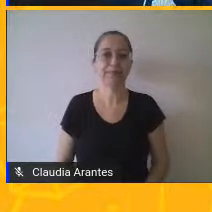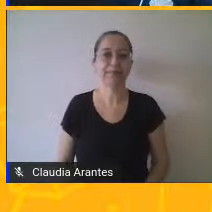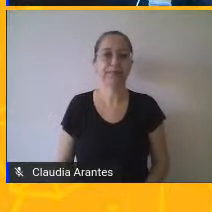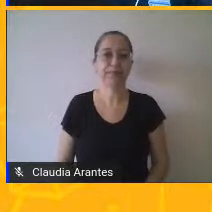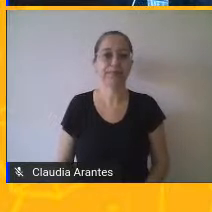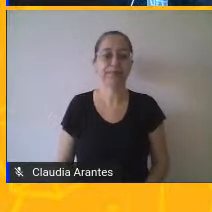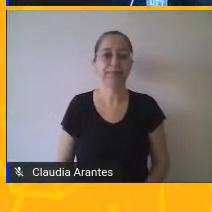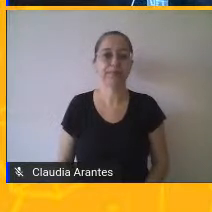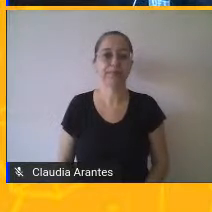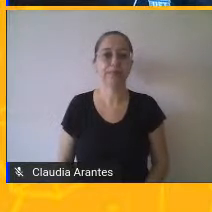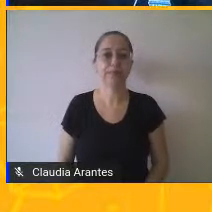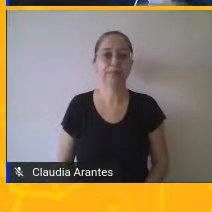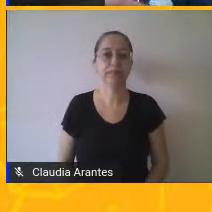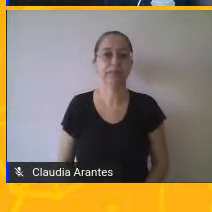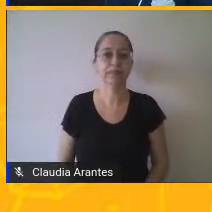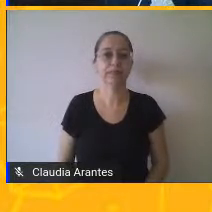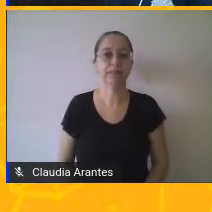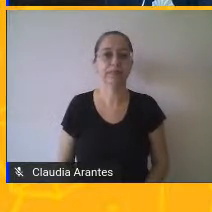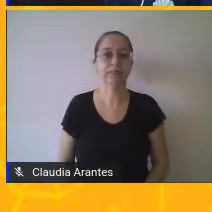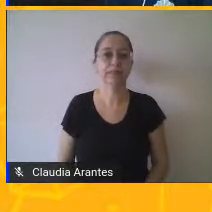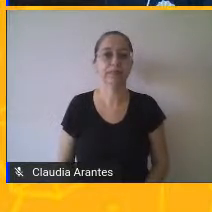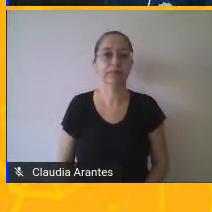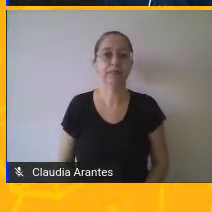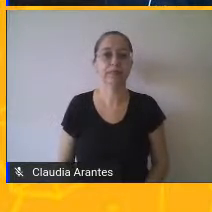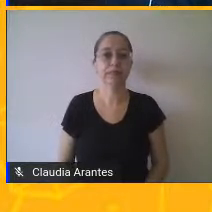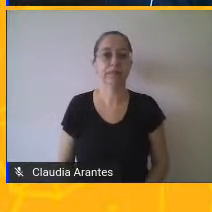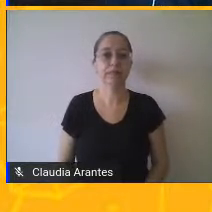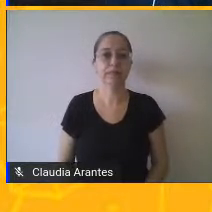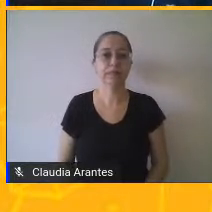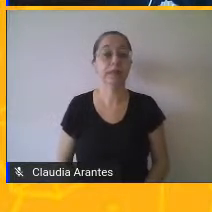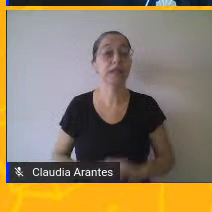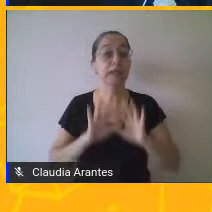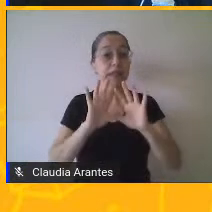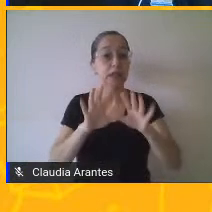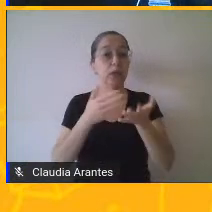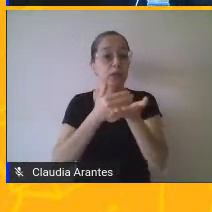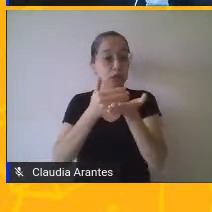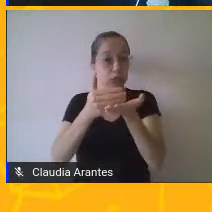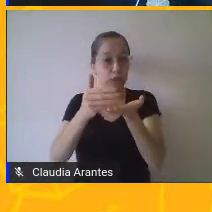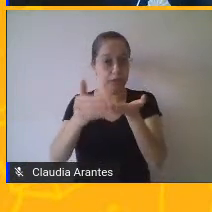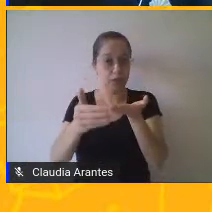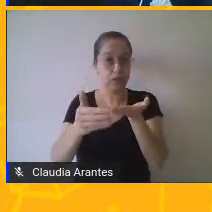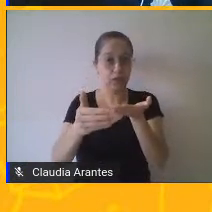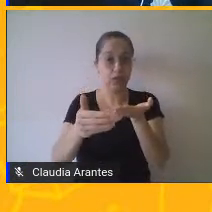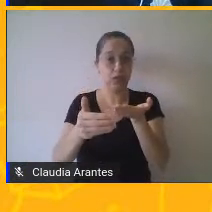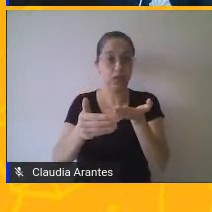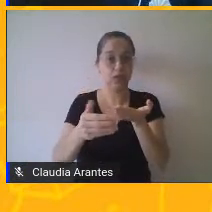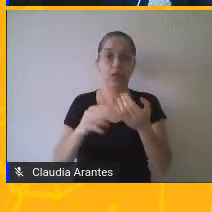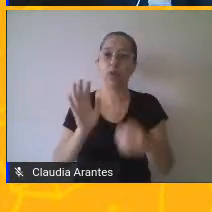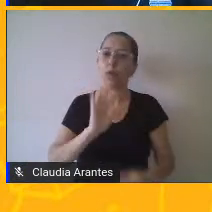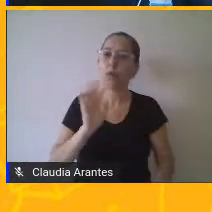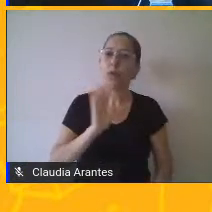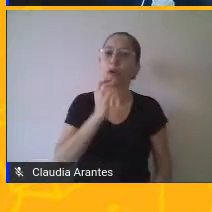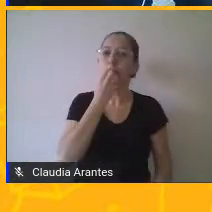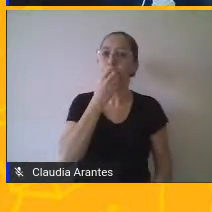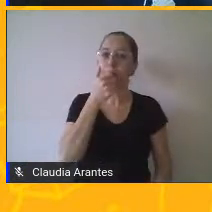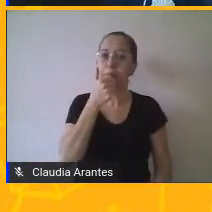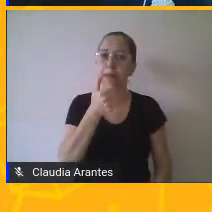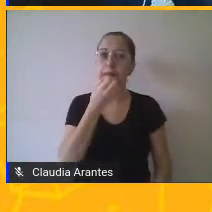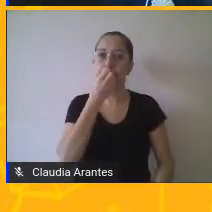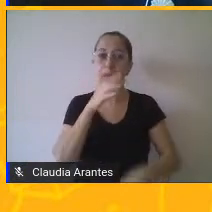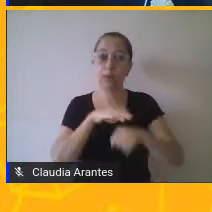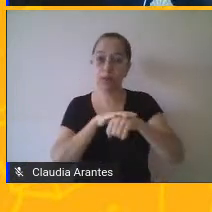Anfática. Gente, quando nós começamos a nossa conversa aqui, nós falamos assim. Oi, bom dia. Está me